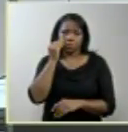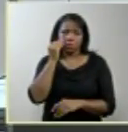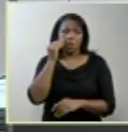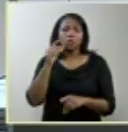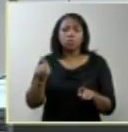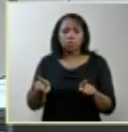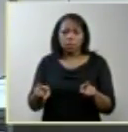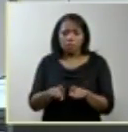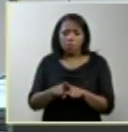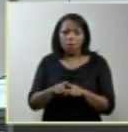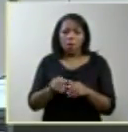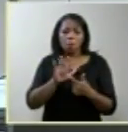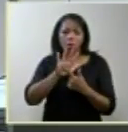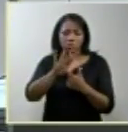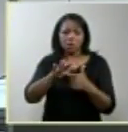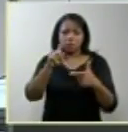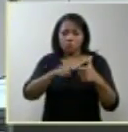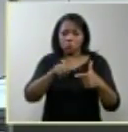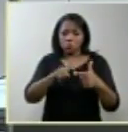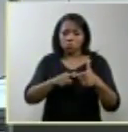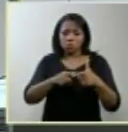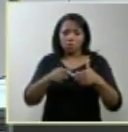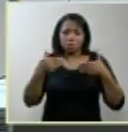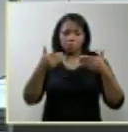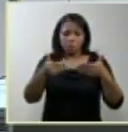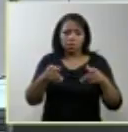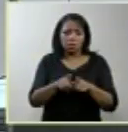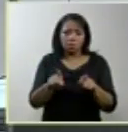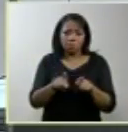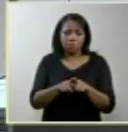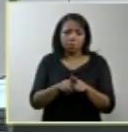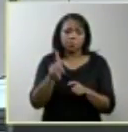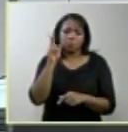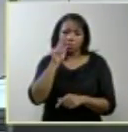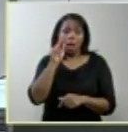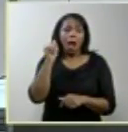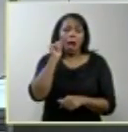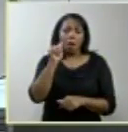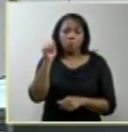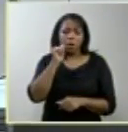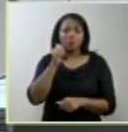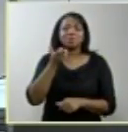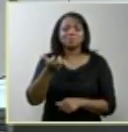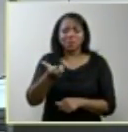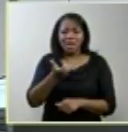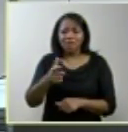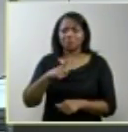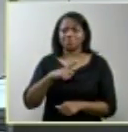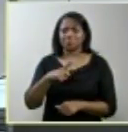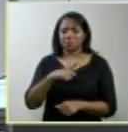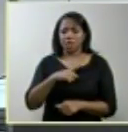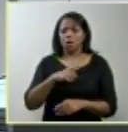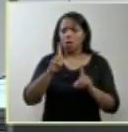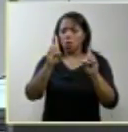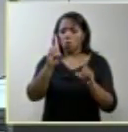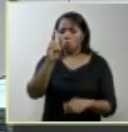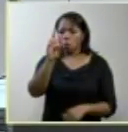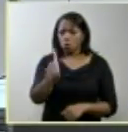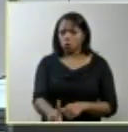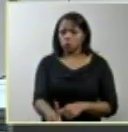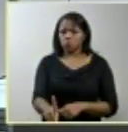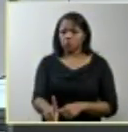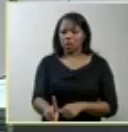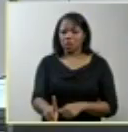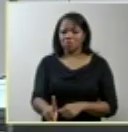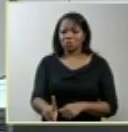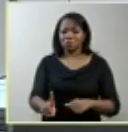apresentação que é o que eu chamo da experiência da tortura as mulheres querem ter senhor ministro o direito de abreviar o